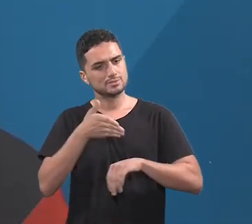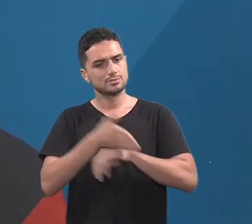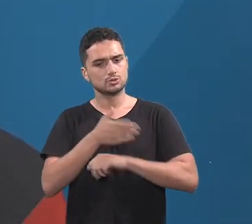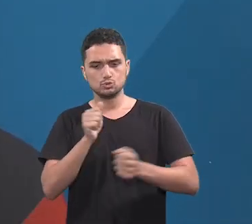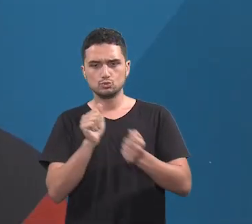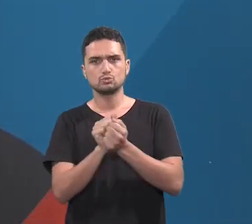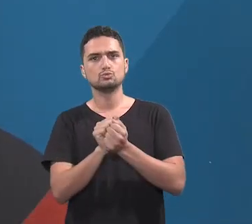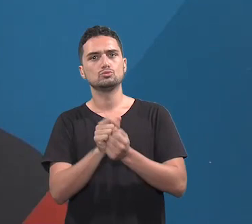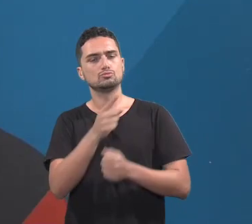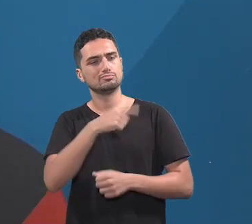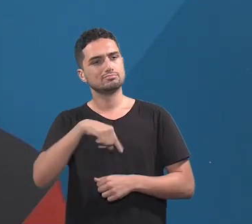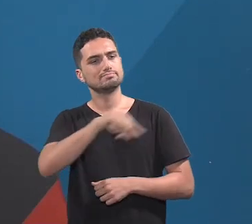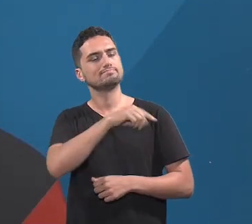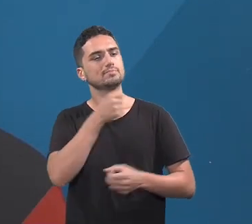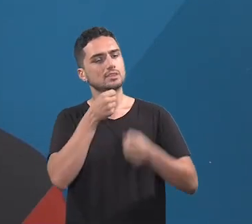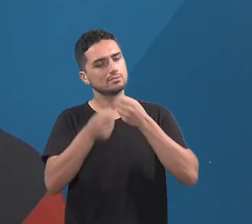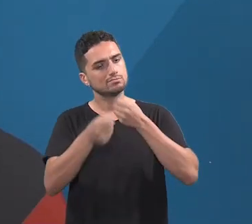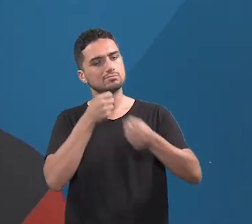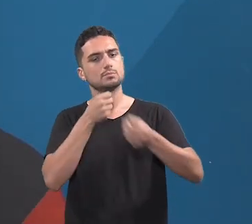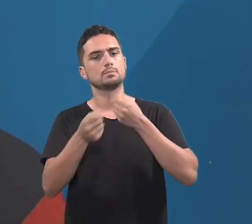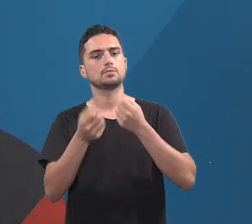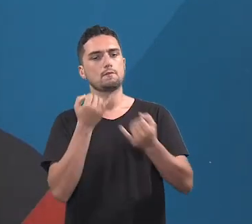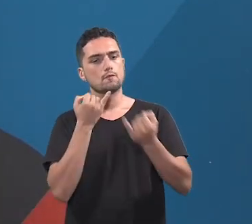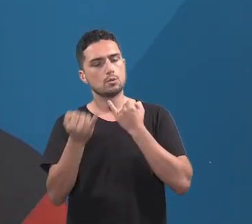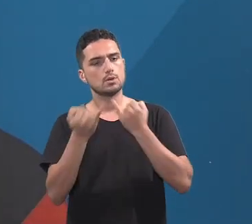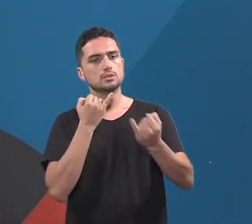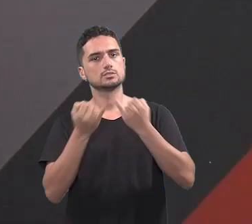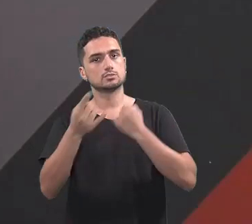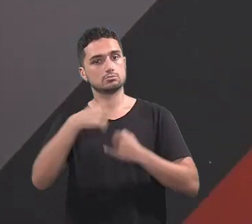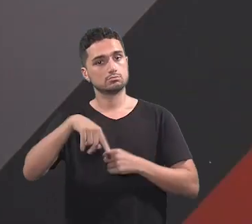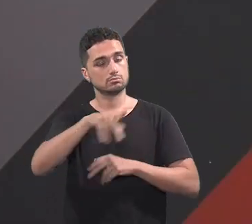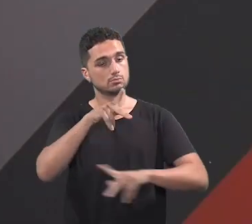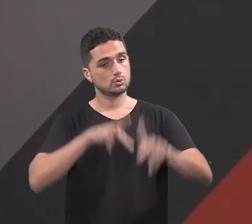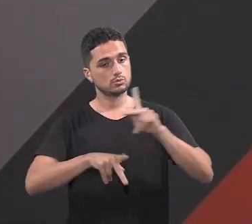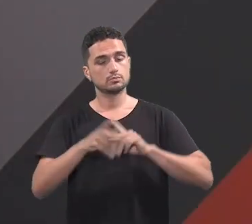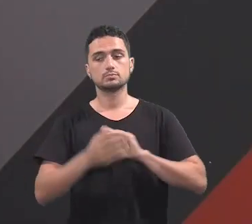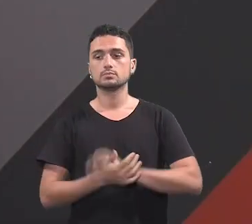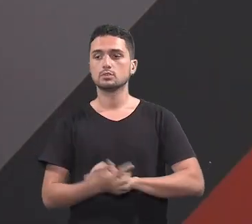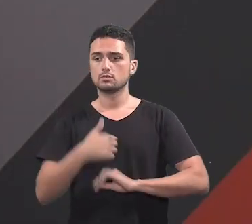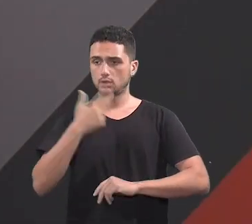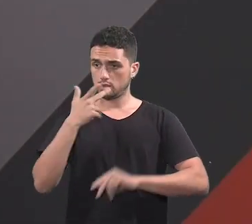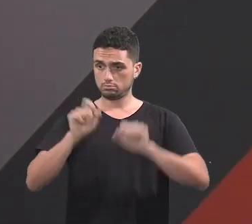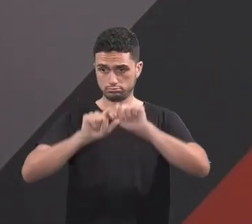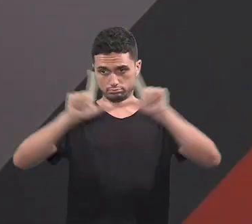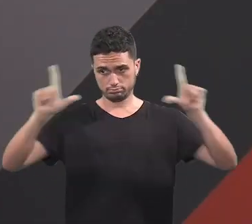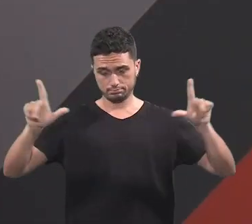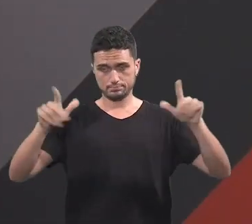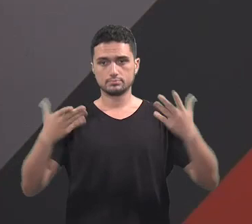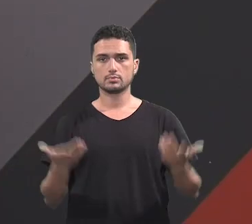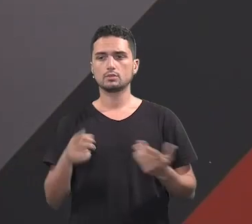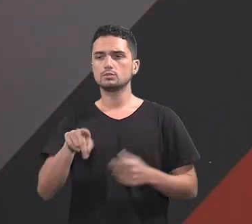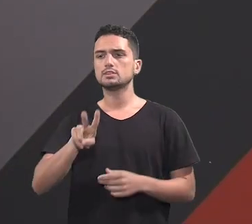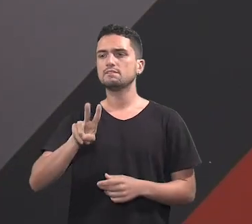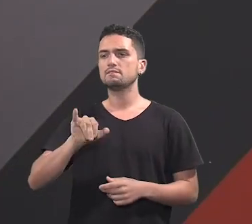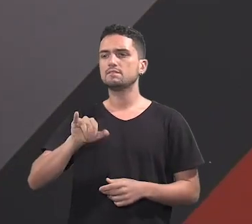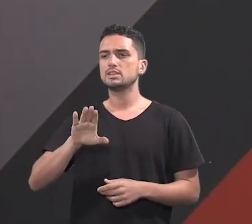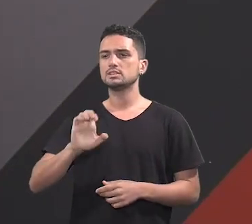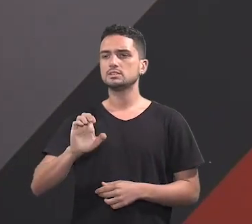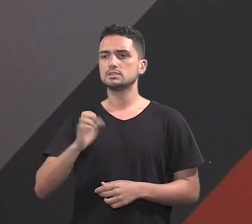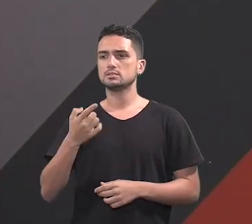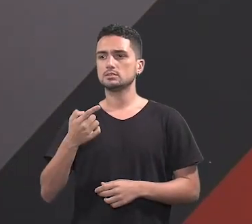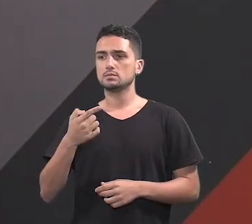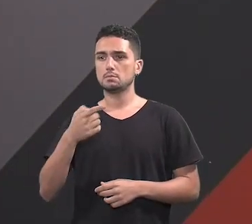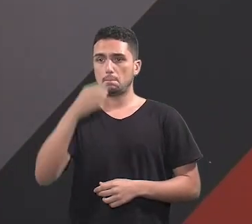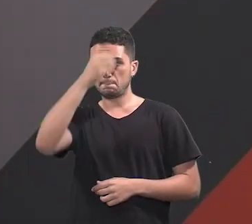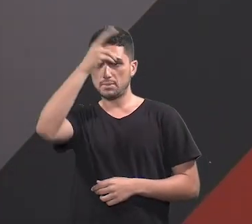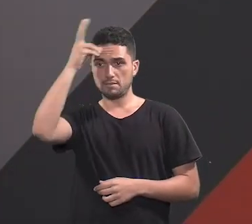vocês. passando as informações à população. Deputado, como eu disse na abertura do programa, o senhor era vice-prefeito na cidade de